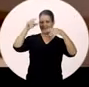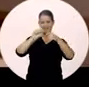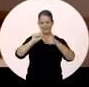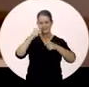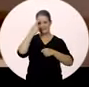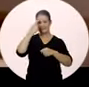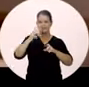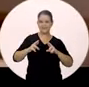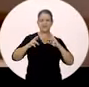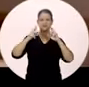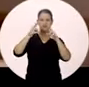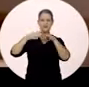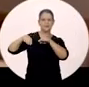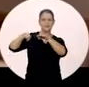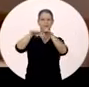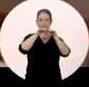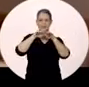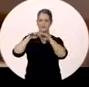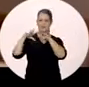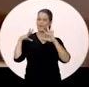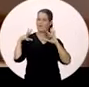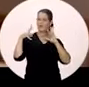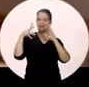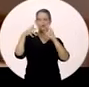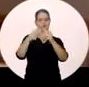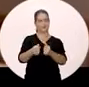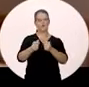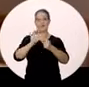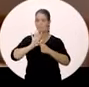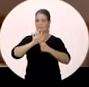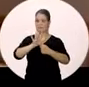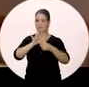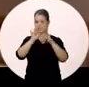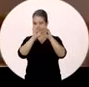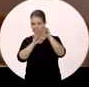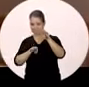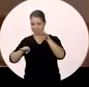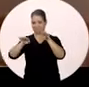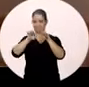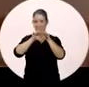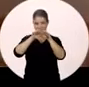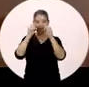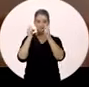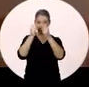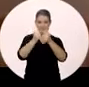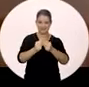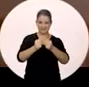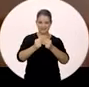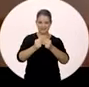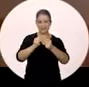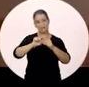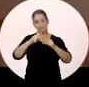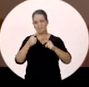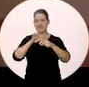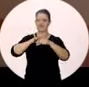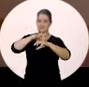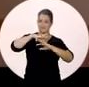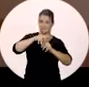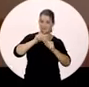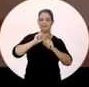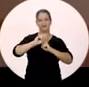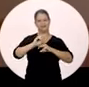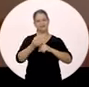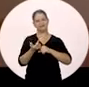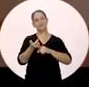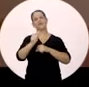faz a gente pensar num futuro mais igual para todo mundo, mostra que o combate às desigualdades é possível. Mas essa pandemia está